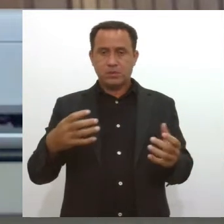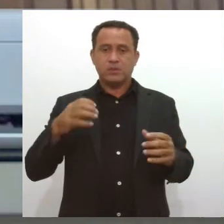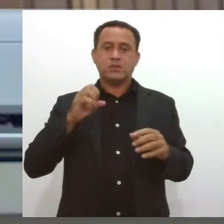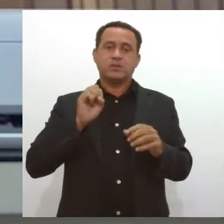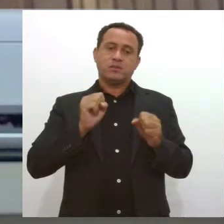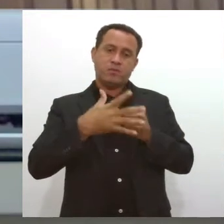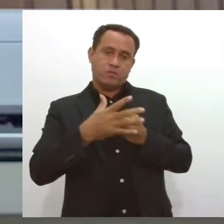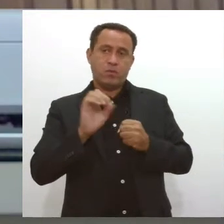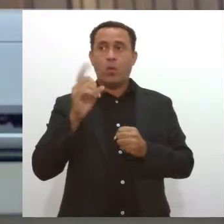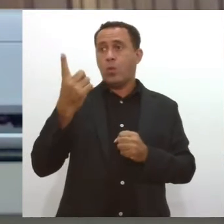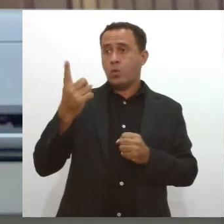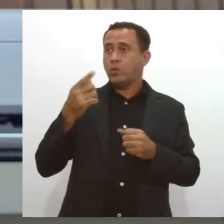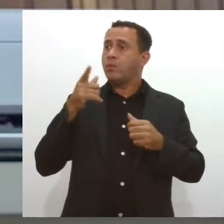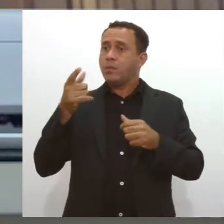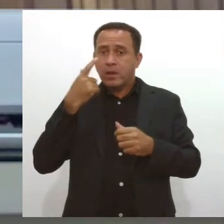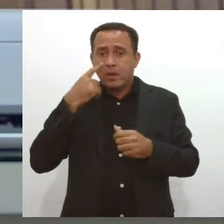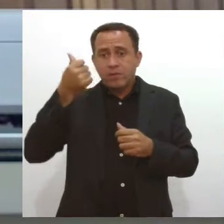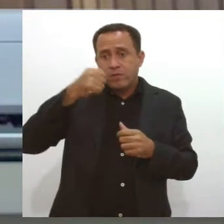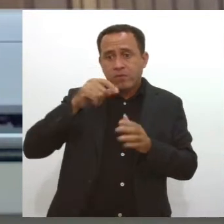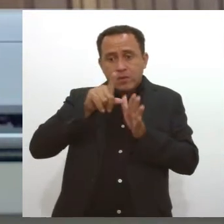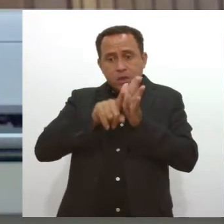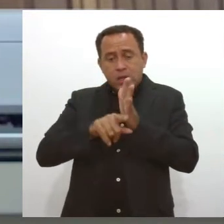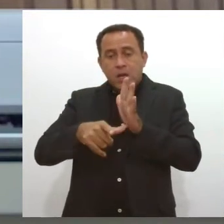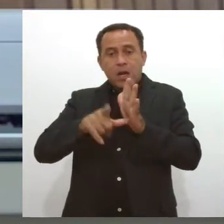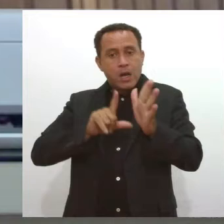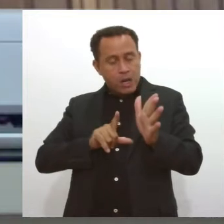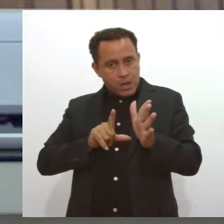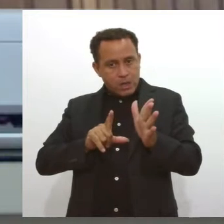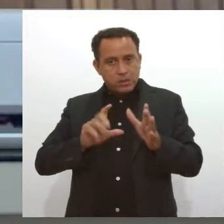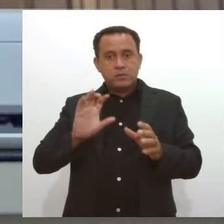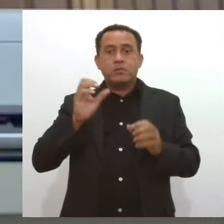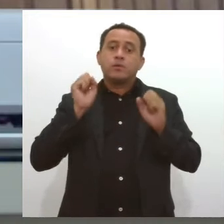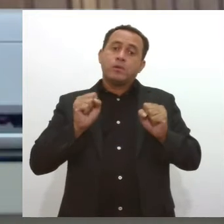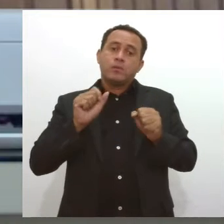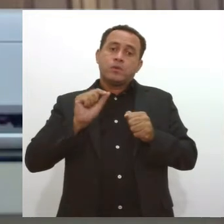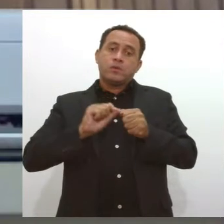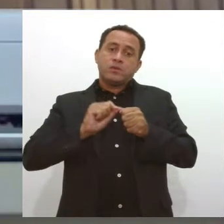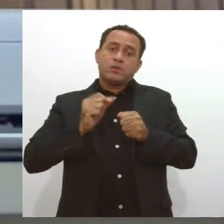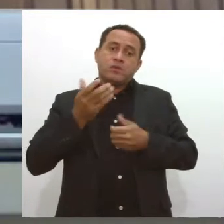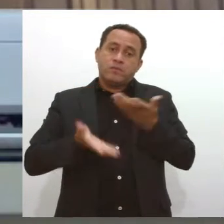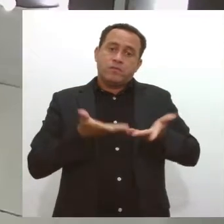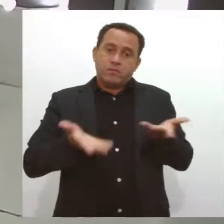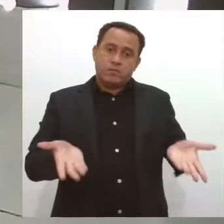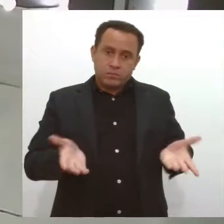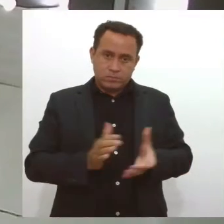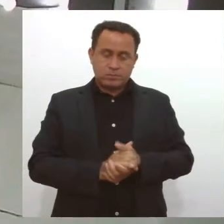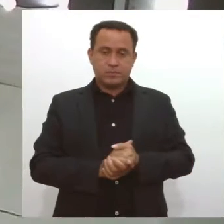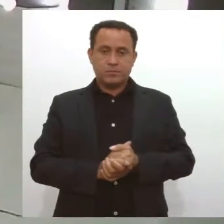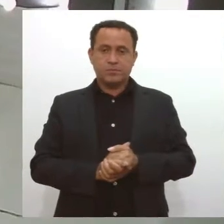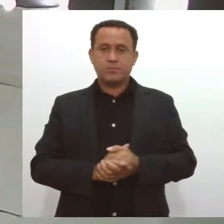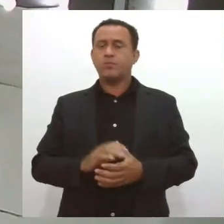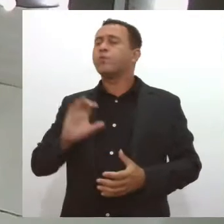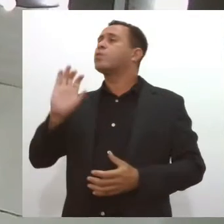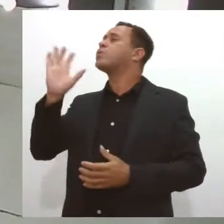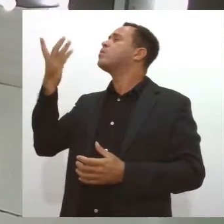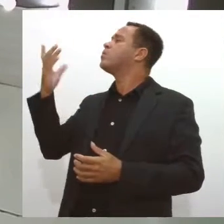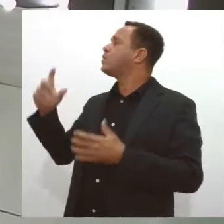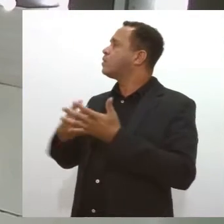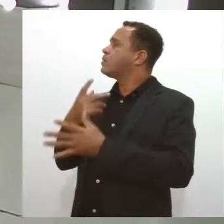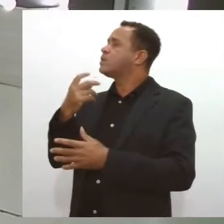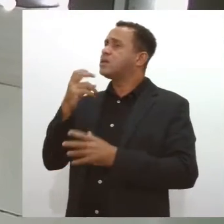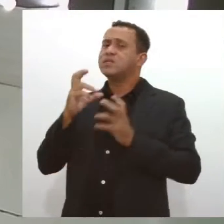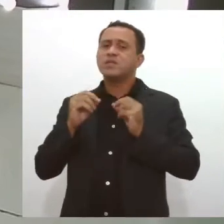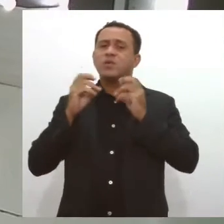não, para que haja um conflito diagnóstico e essa etapa não seja negligenciada. O que pode causar o câncer de boca,